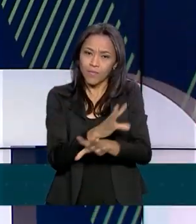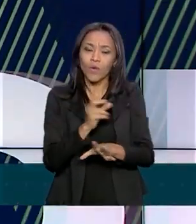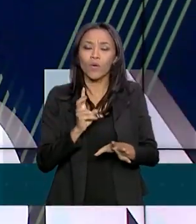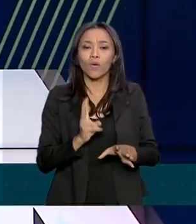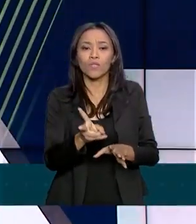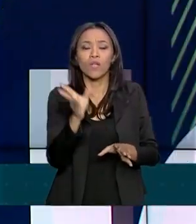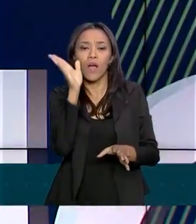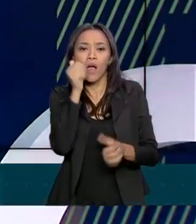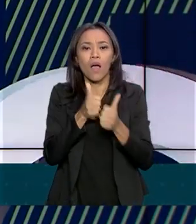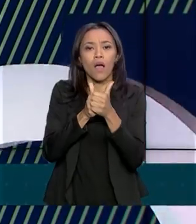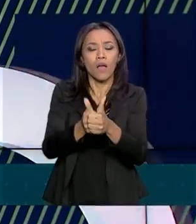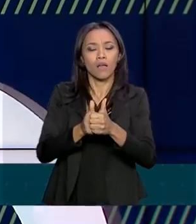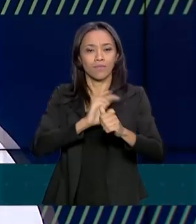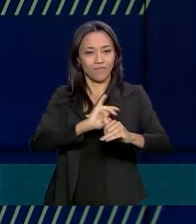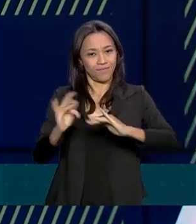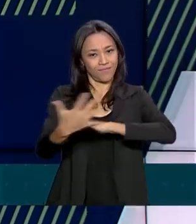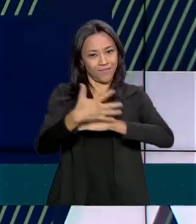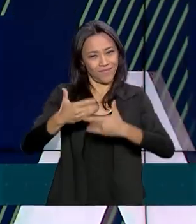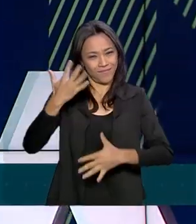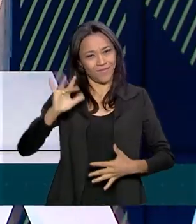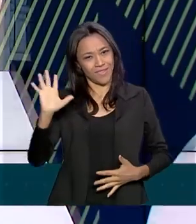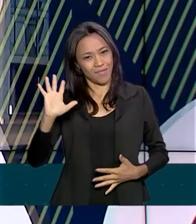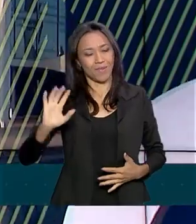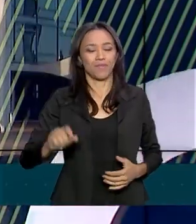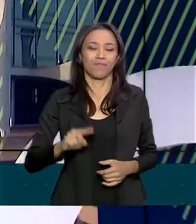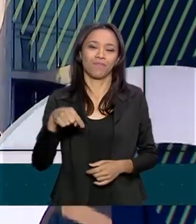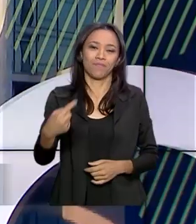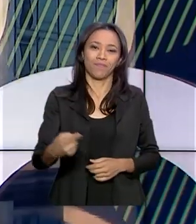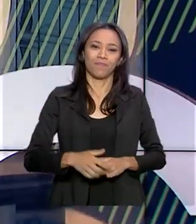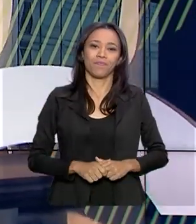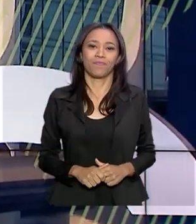acompanhando também pelas redes sociais. Até a próxima edição.